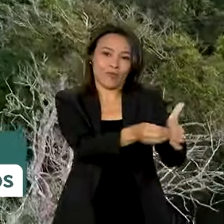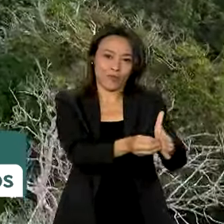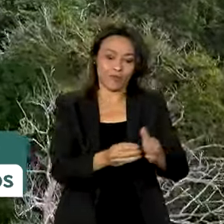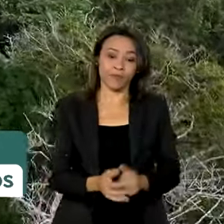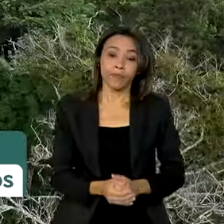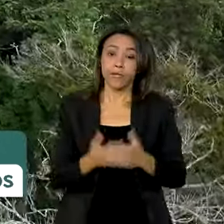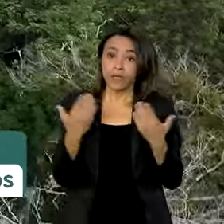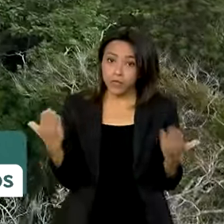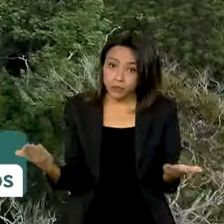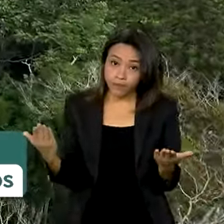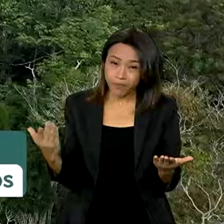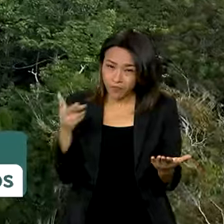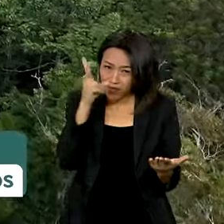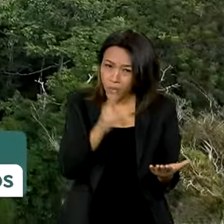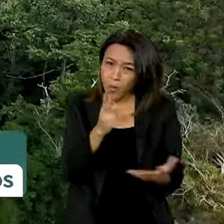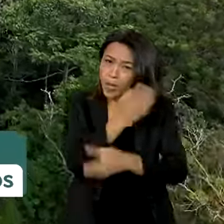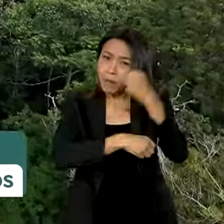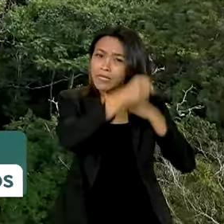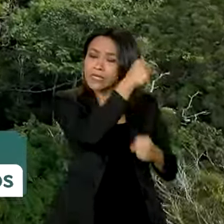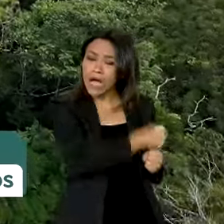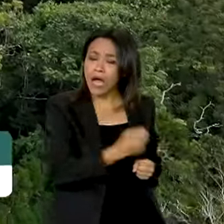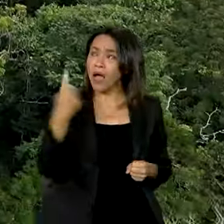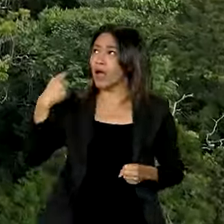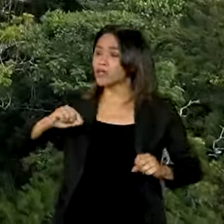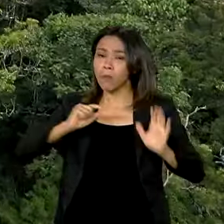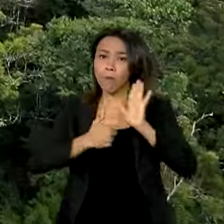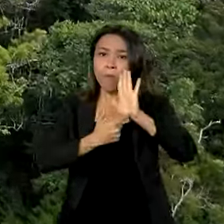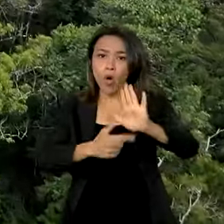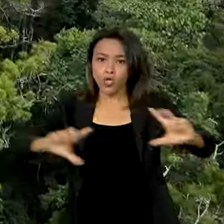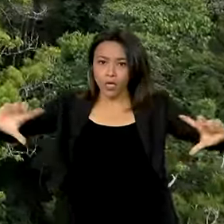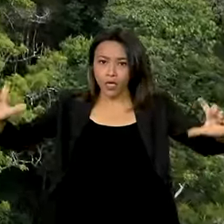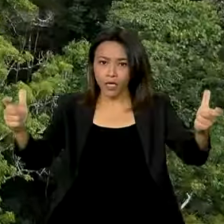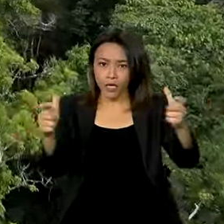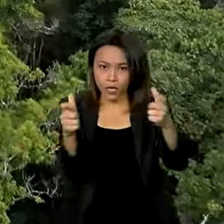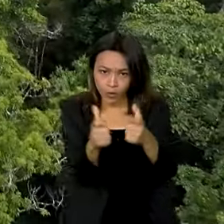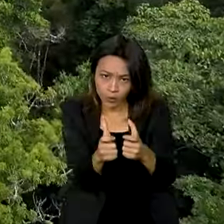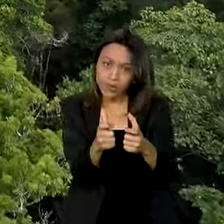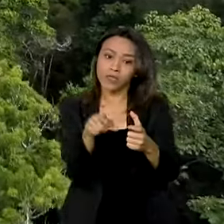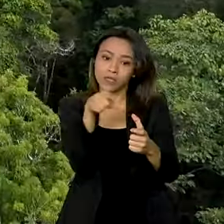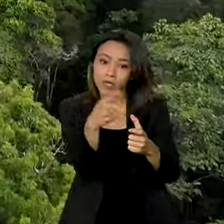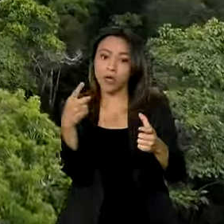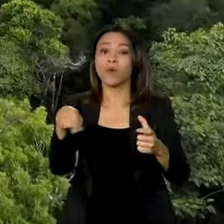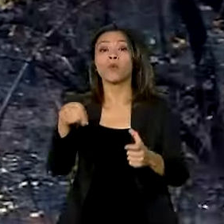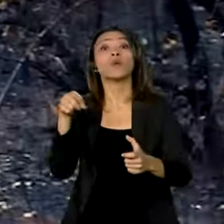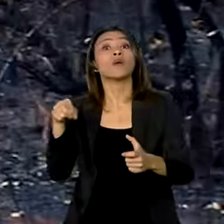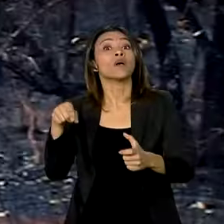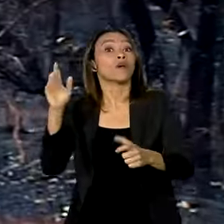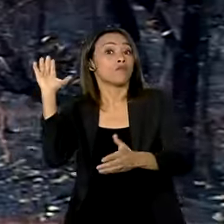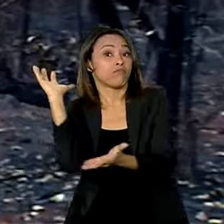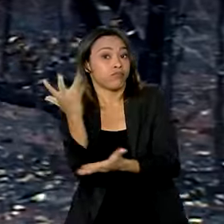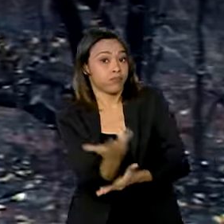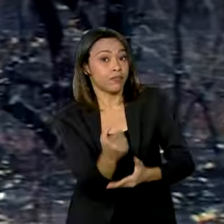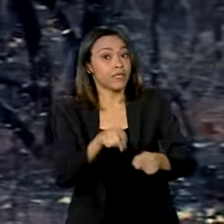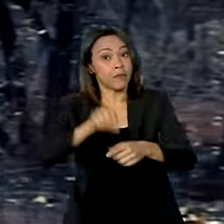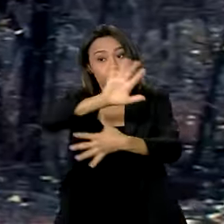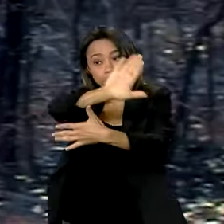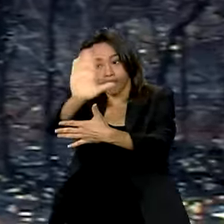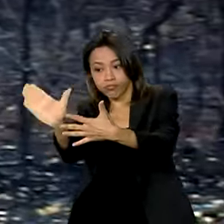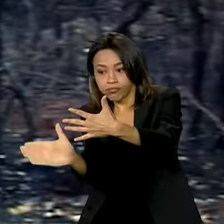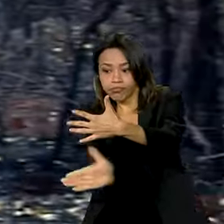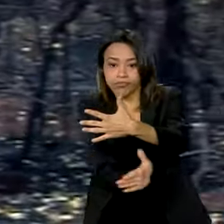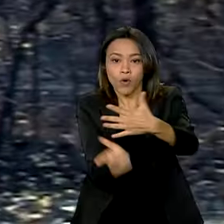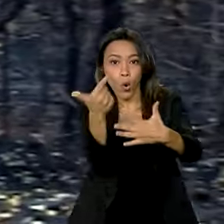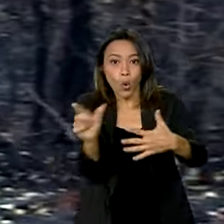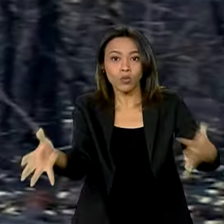desmatamento no Brasil do ano passado mostra queda do desmatamento na Amazônia e na Mata Atlântica, outros biomas foram na